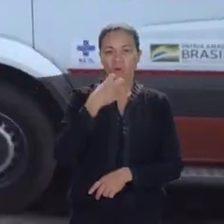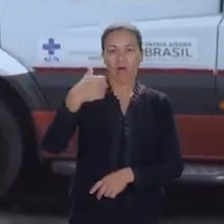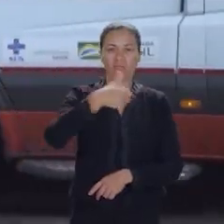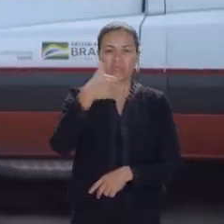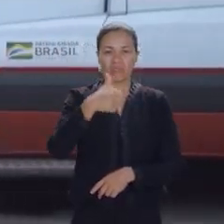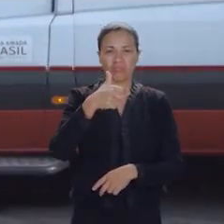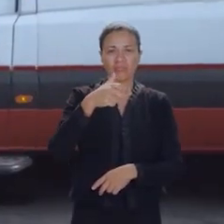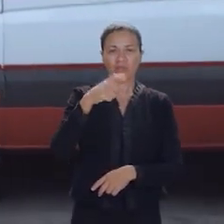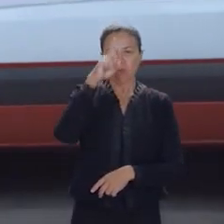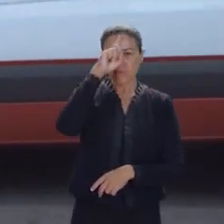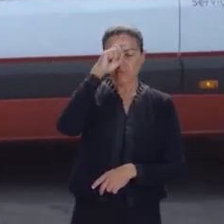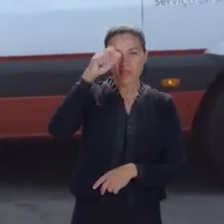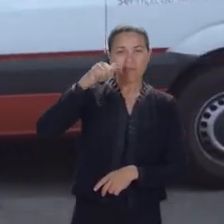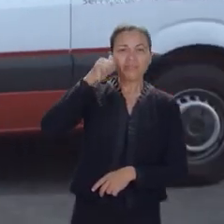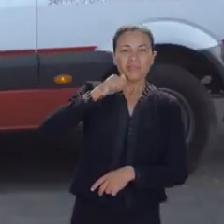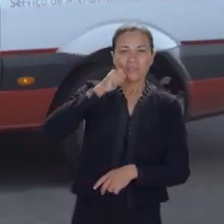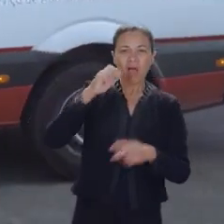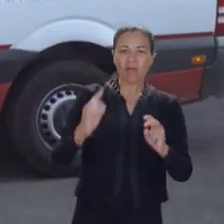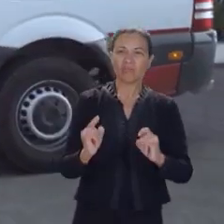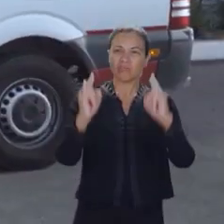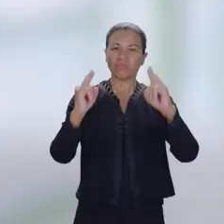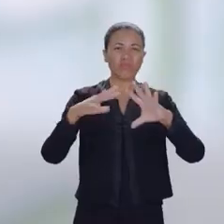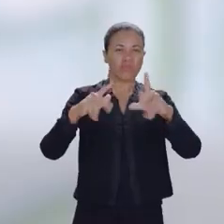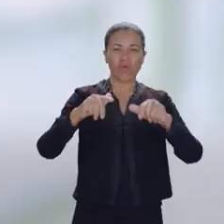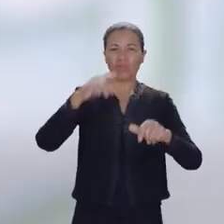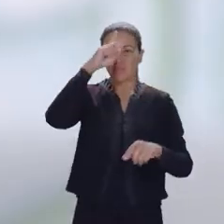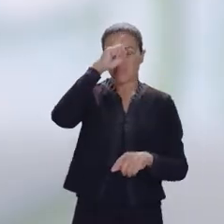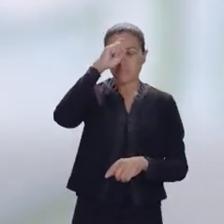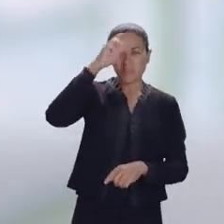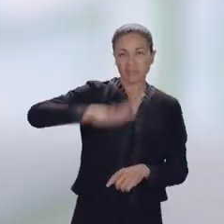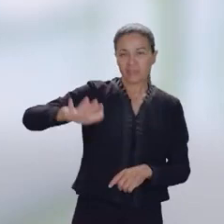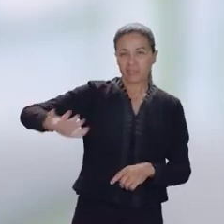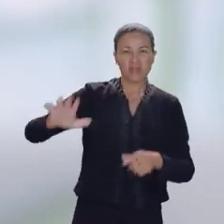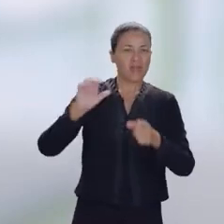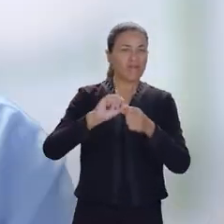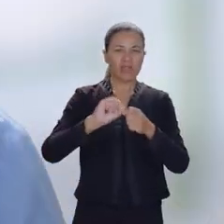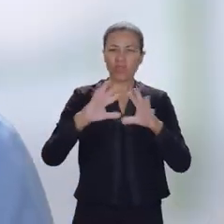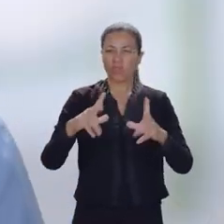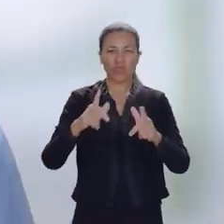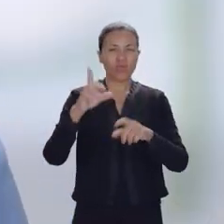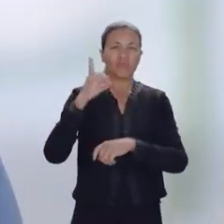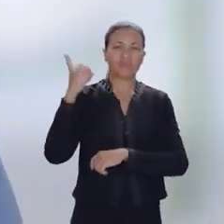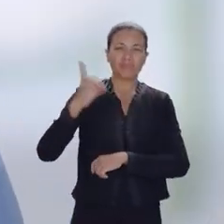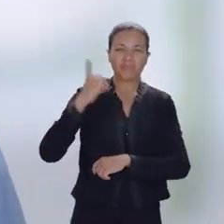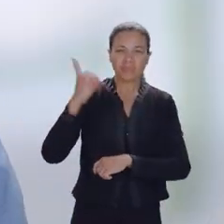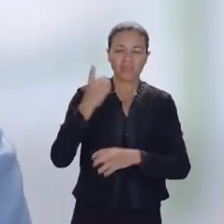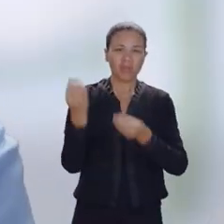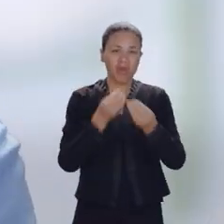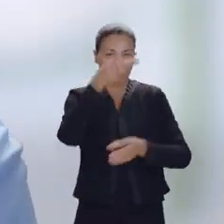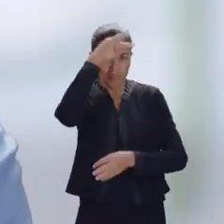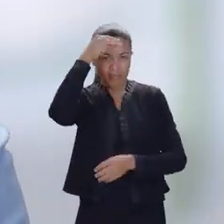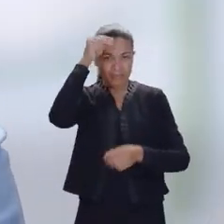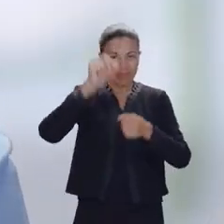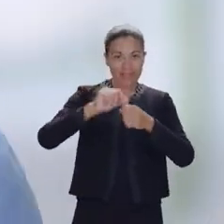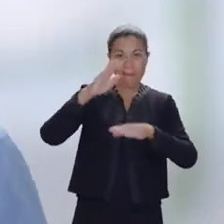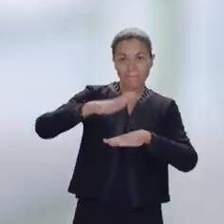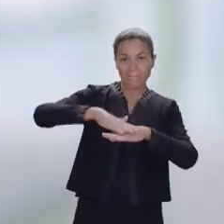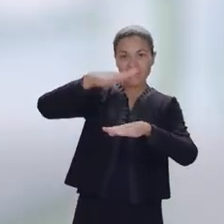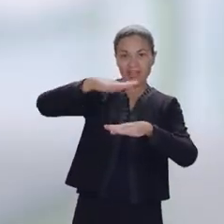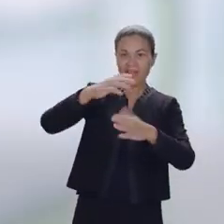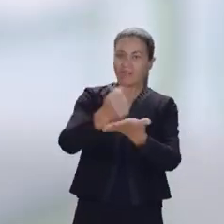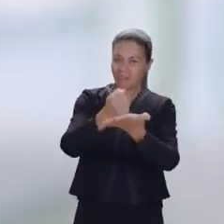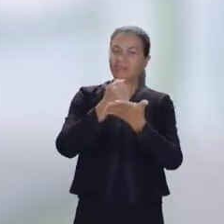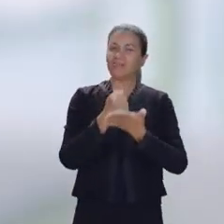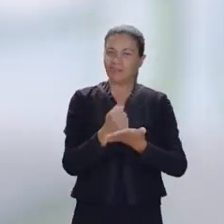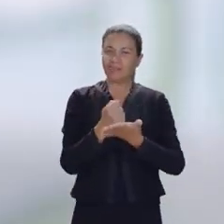da Mulher e um andar inteiro do Hospital da Criança. Fiz tudo isso como deputado. E como prefeito, vou fazer muito mais.